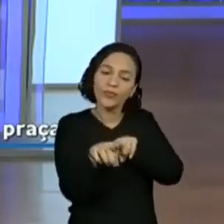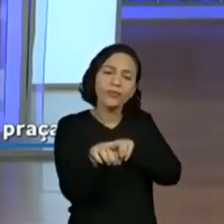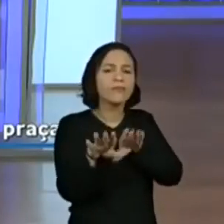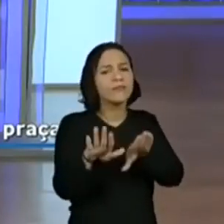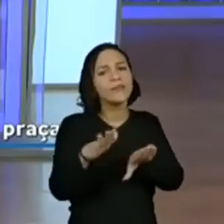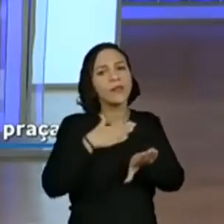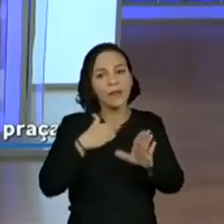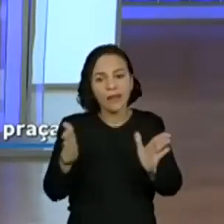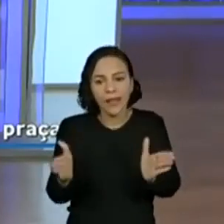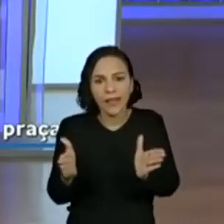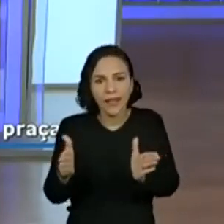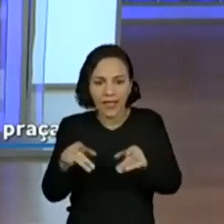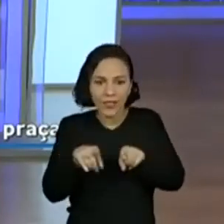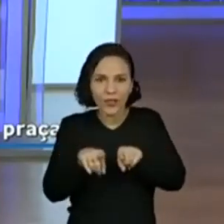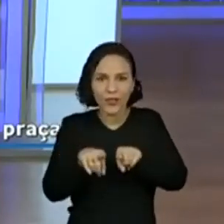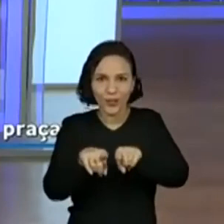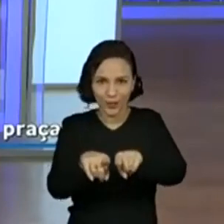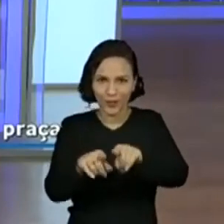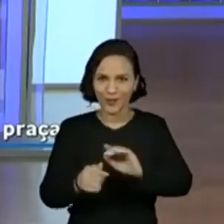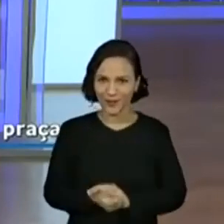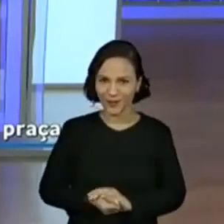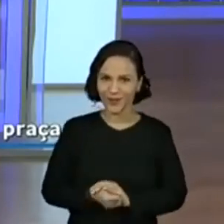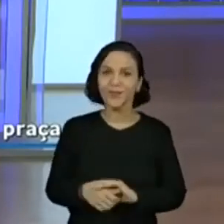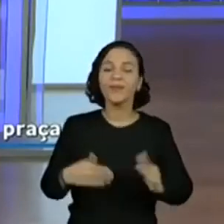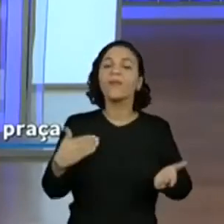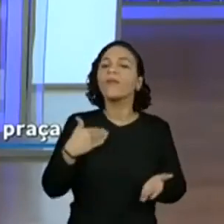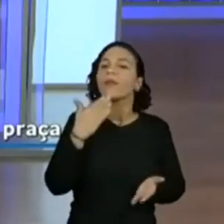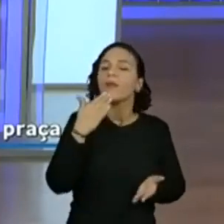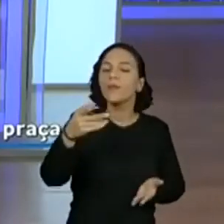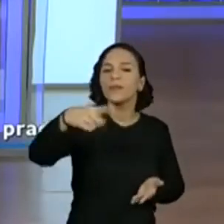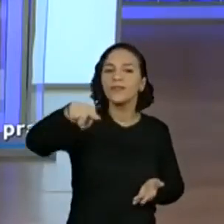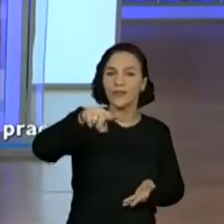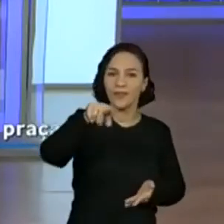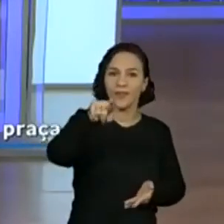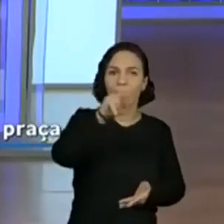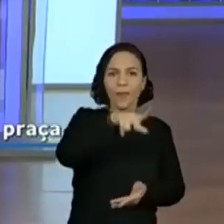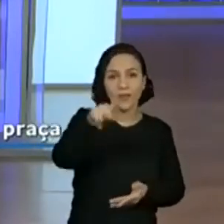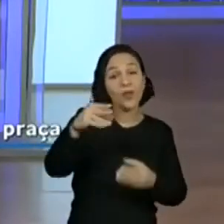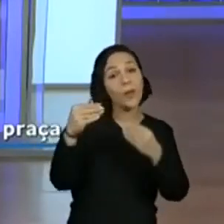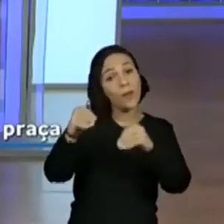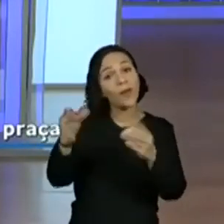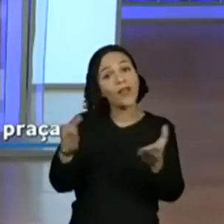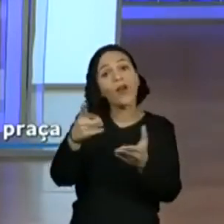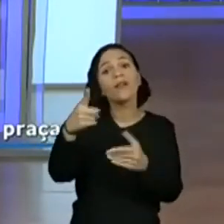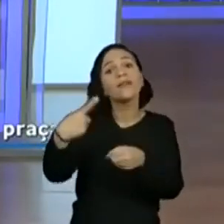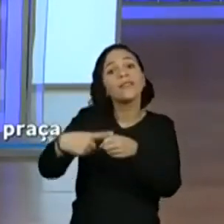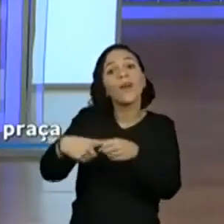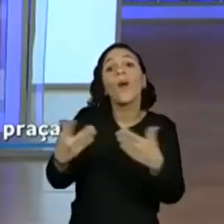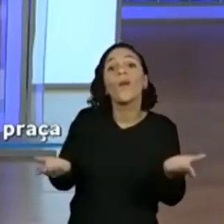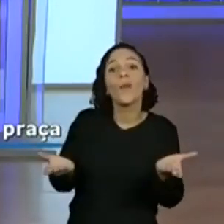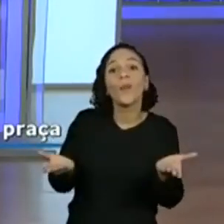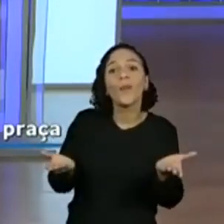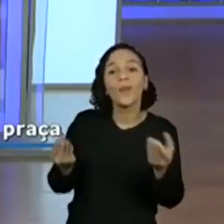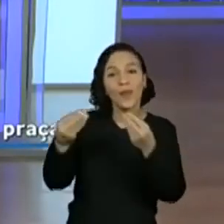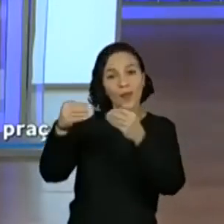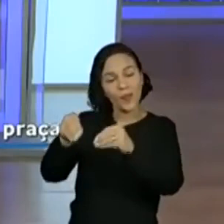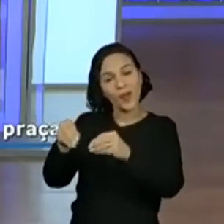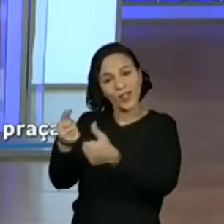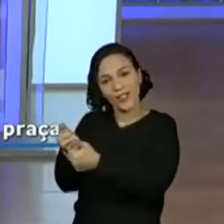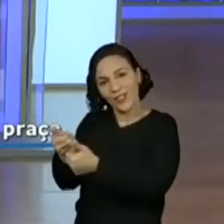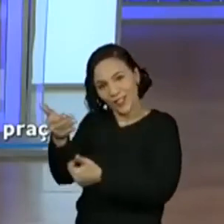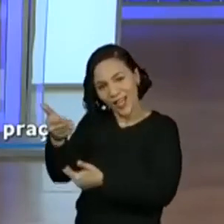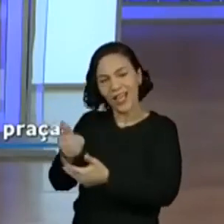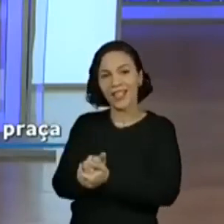vai tentando aqui ajudar todo mundo. Já vou pedindo aí para as professoras, por favor, irem colocando a cidade onde elas estão, não é? A gente está aqui em São